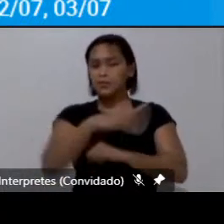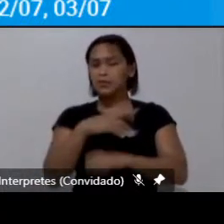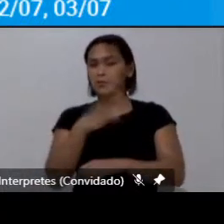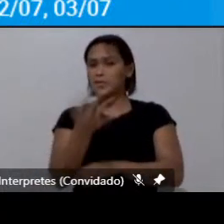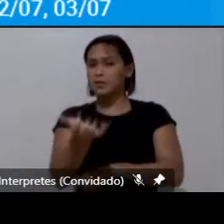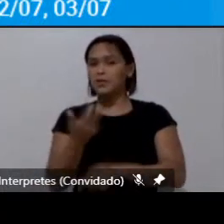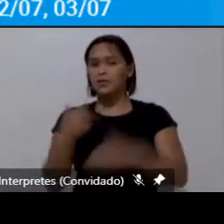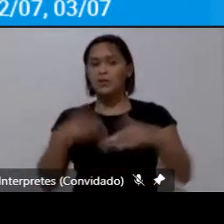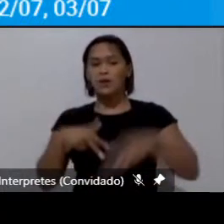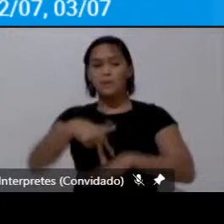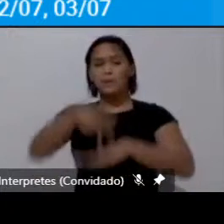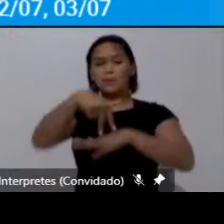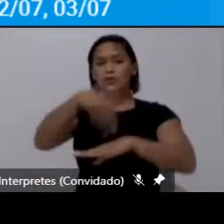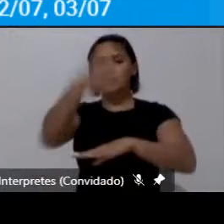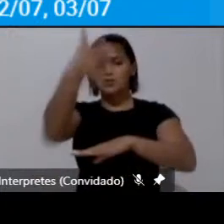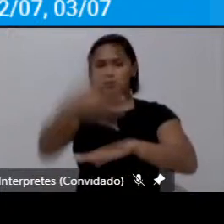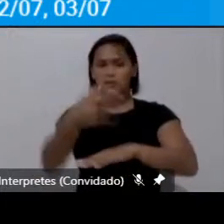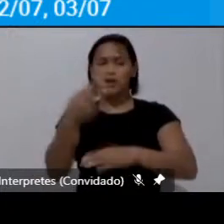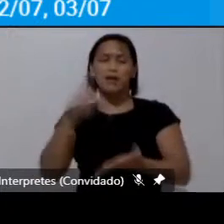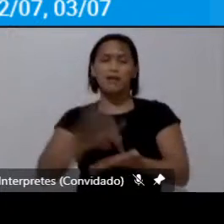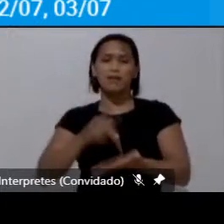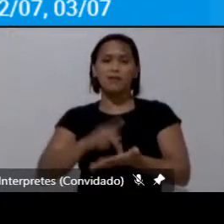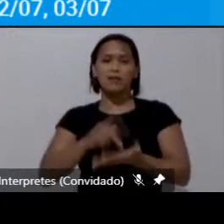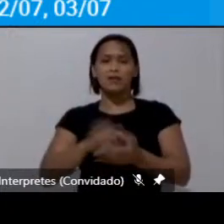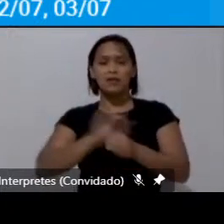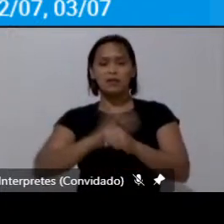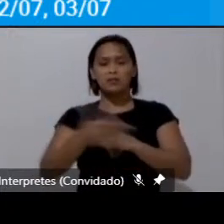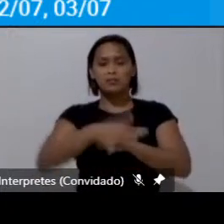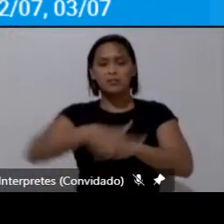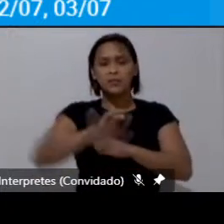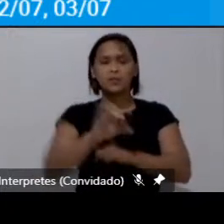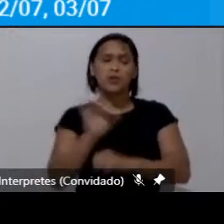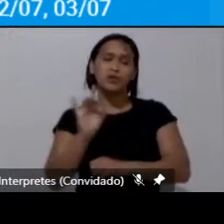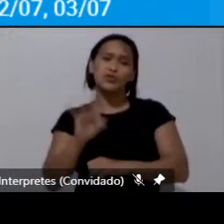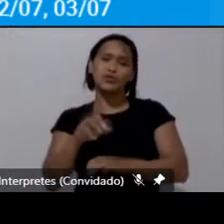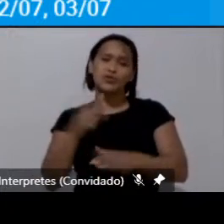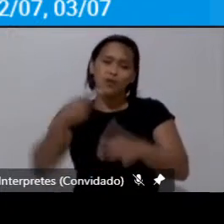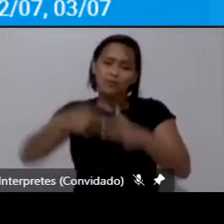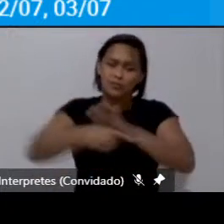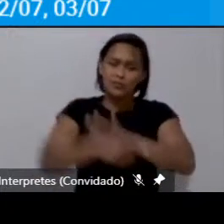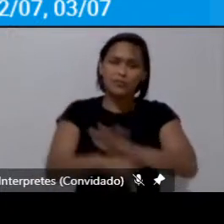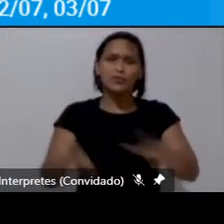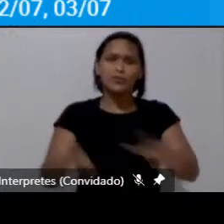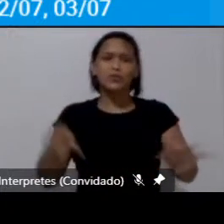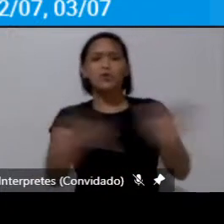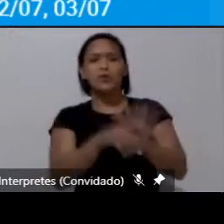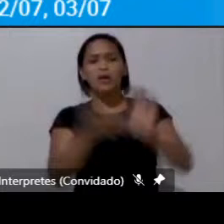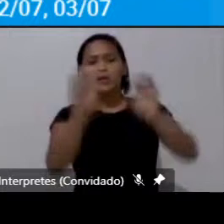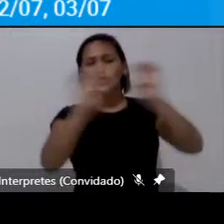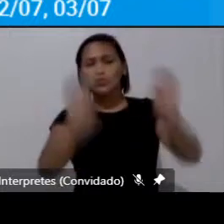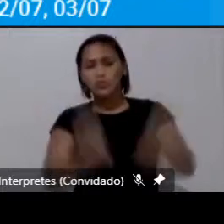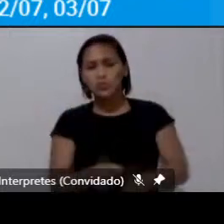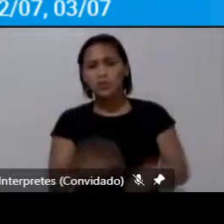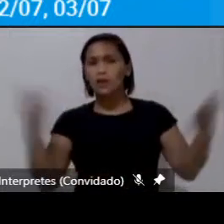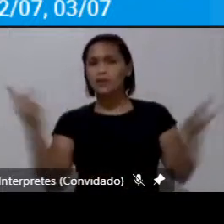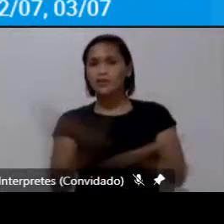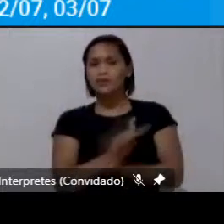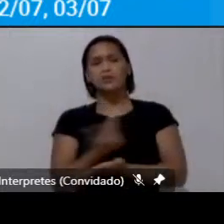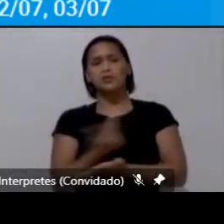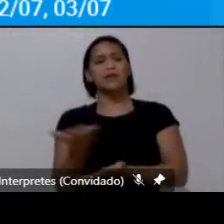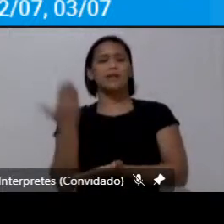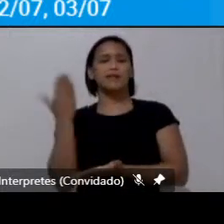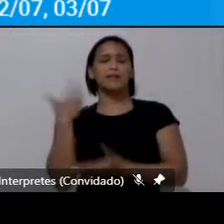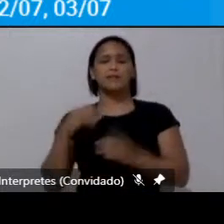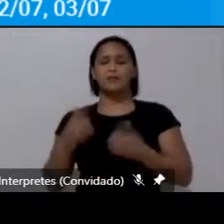me posicionar aqui na verdade a pandemia só intensificou problemas estruturais que o sistema de